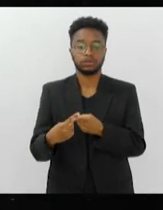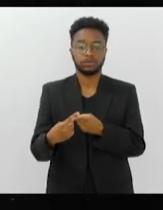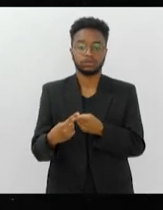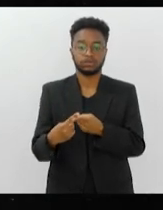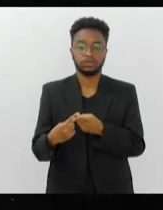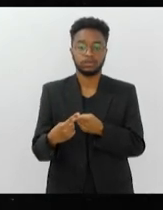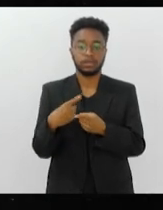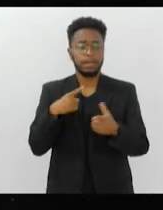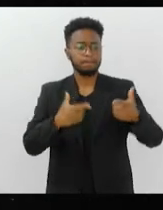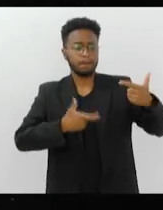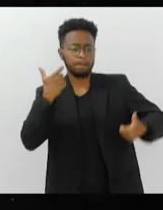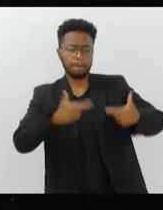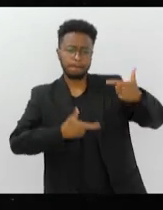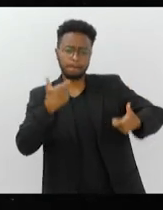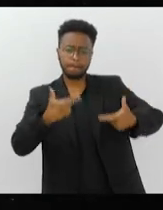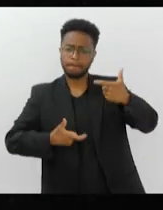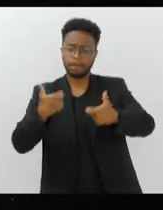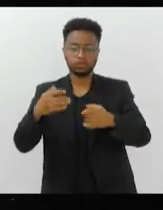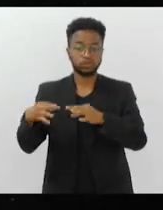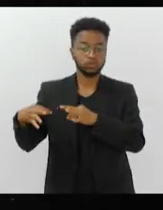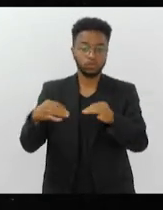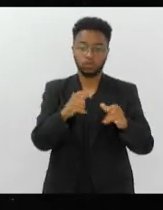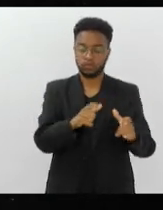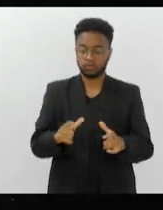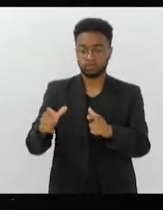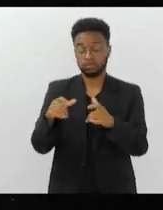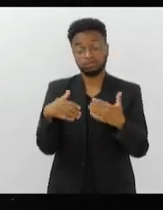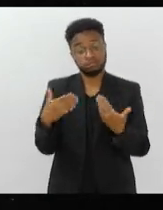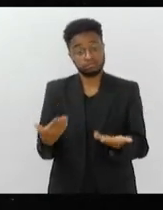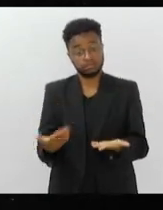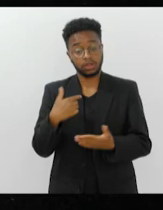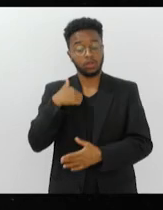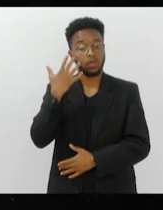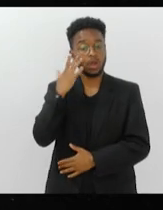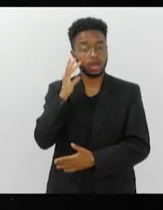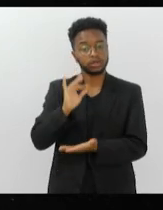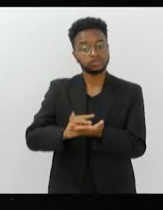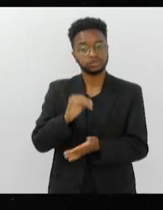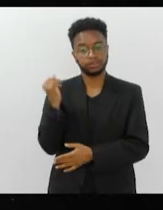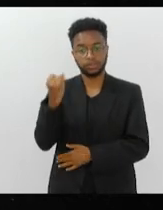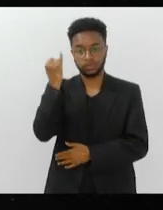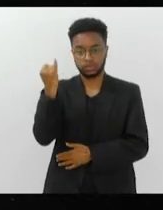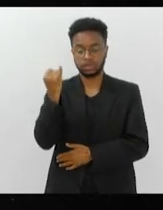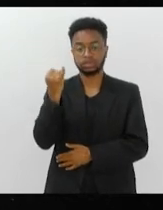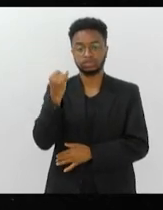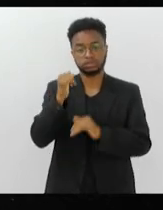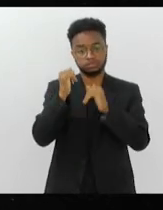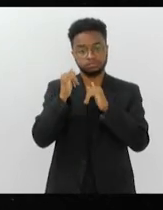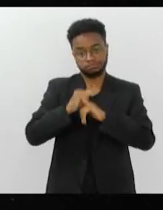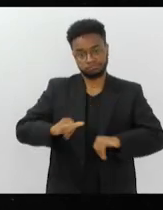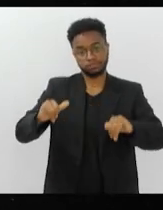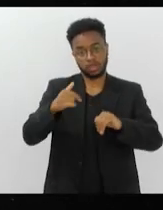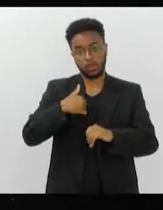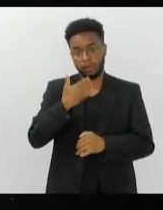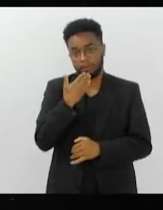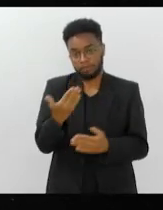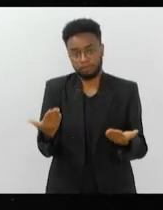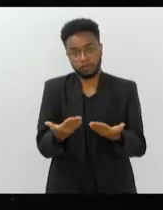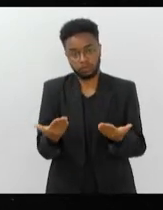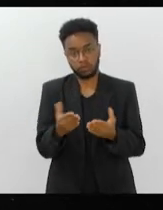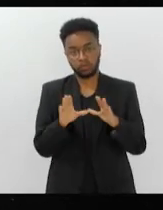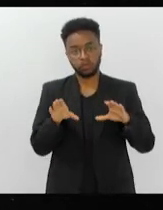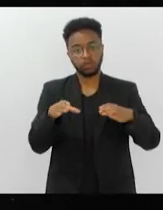tiroteio para tudo quanto é lado. Então eu acho que é importante ressaltar, hoje eu vou solicitar isso à